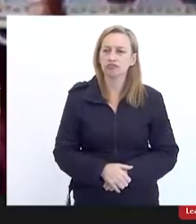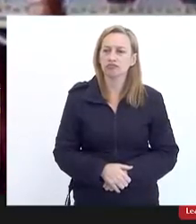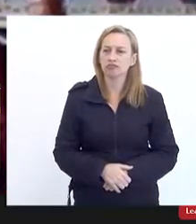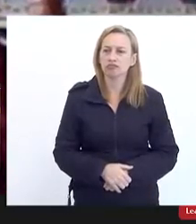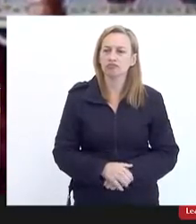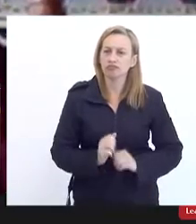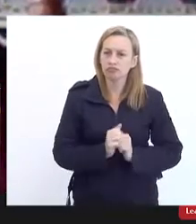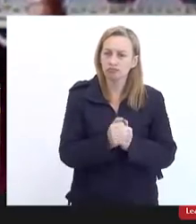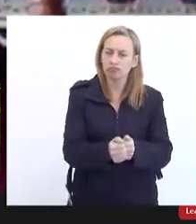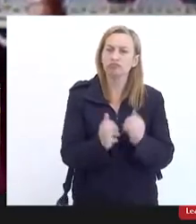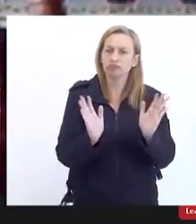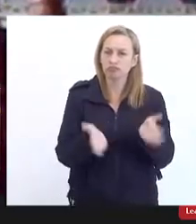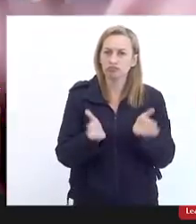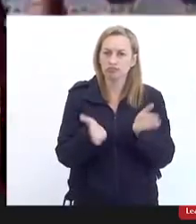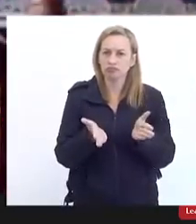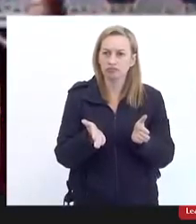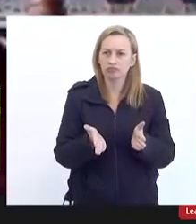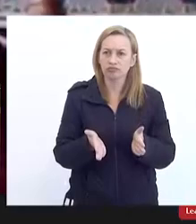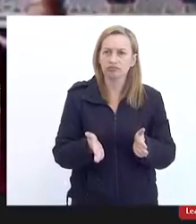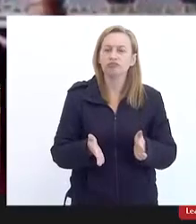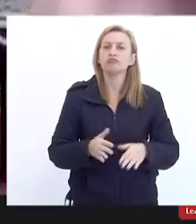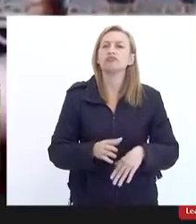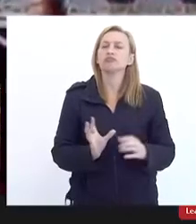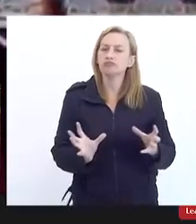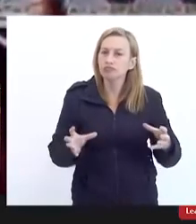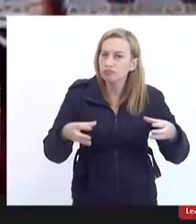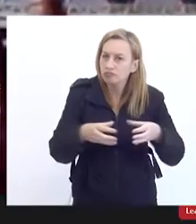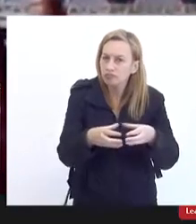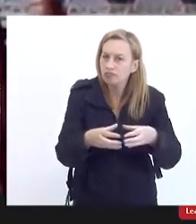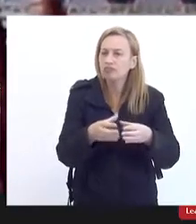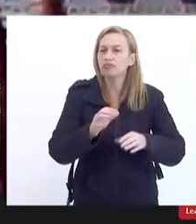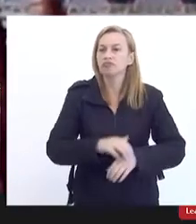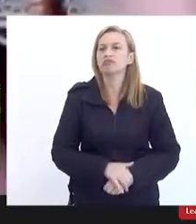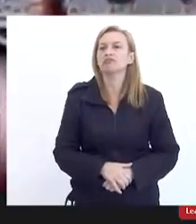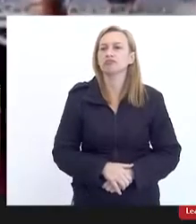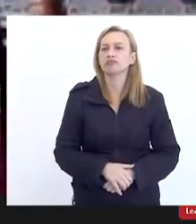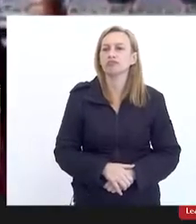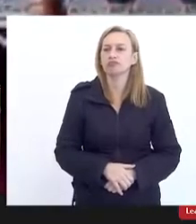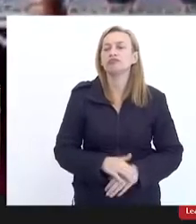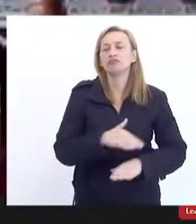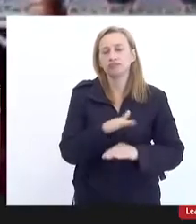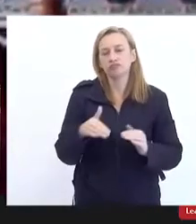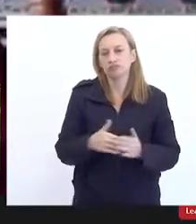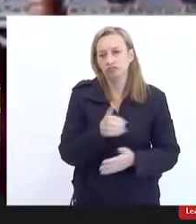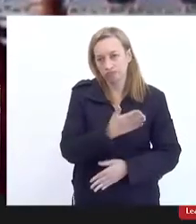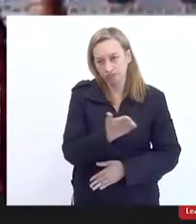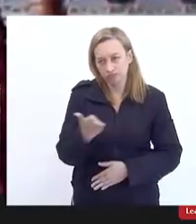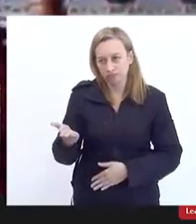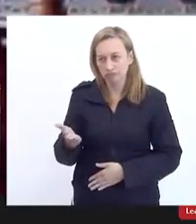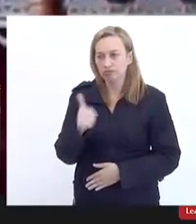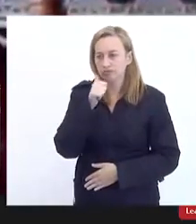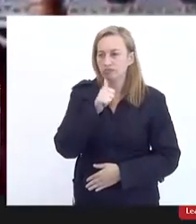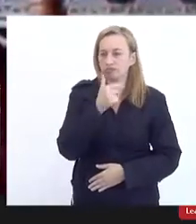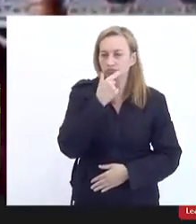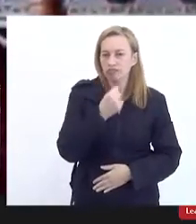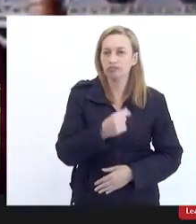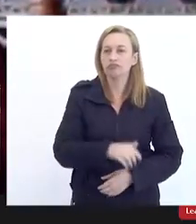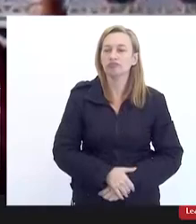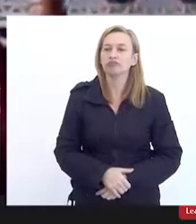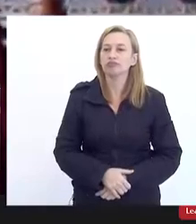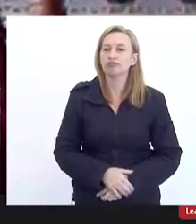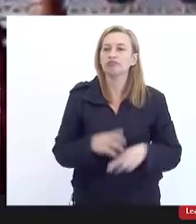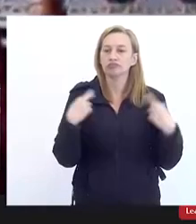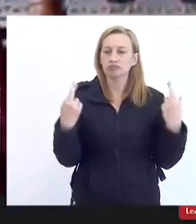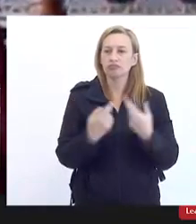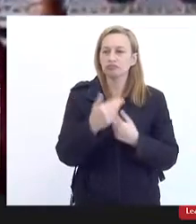conduzimos hoje coletivamente conjuntamente aqui com todos e todas que estão nessa